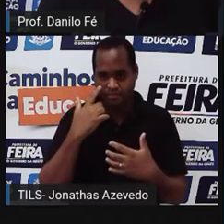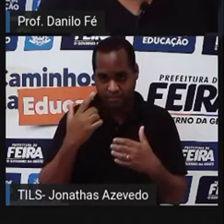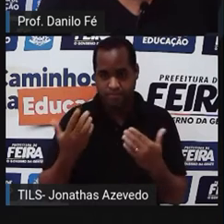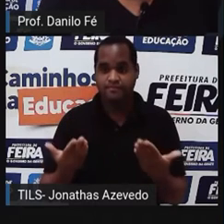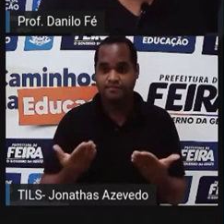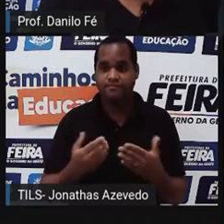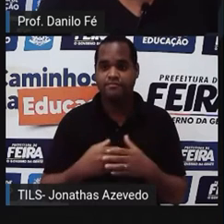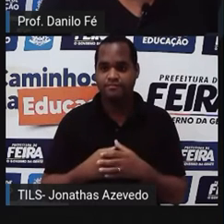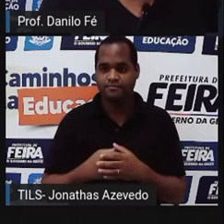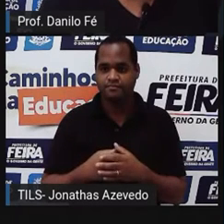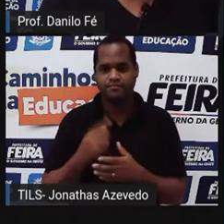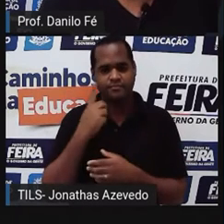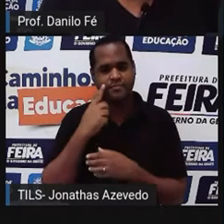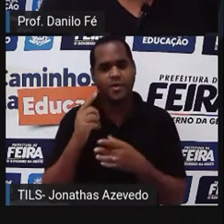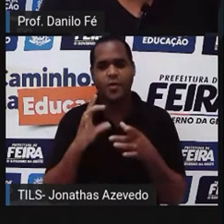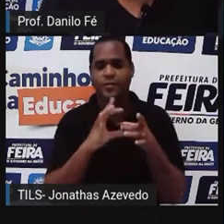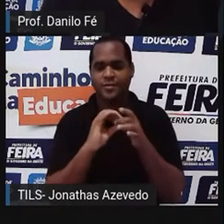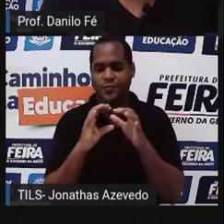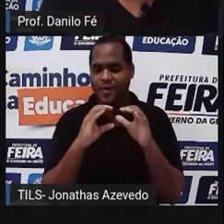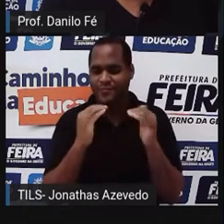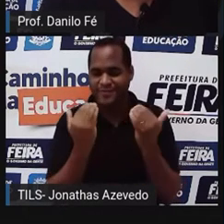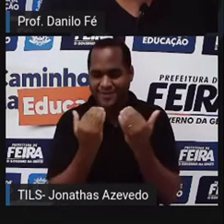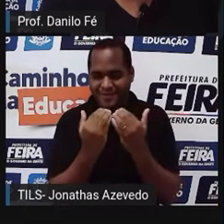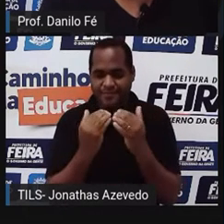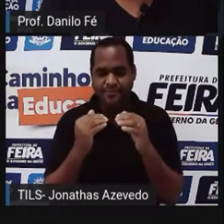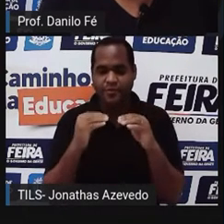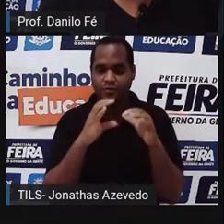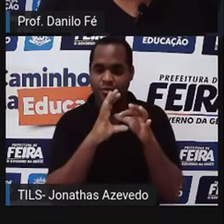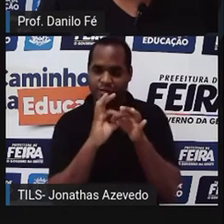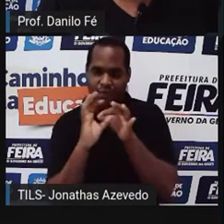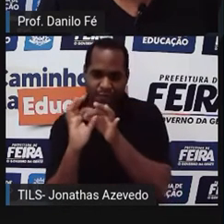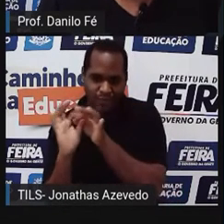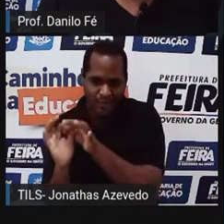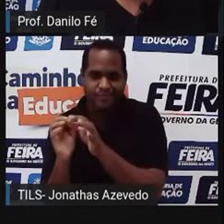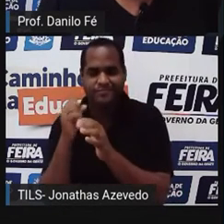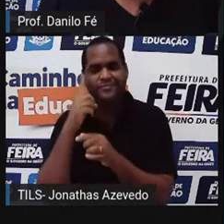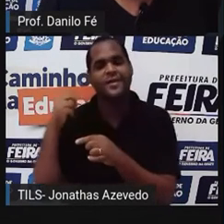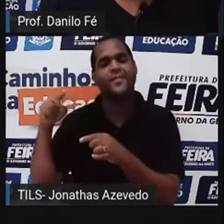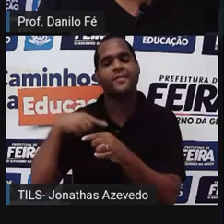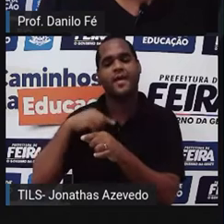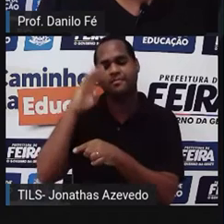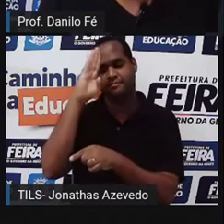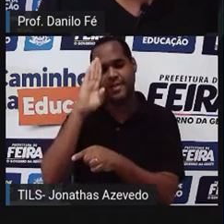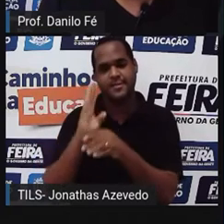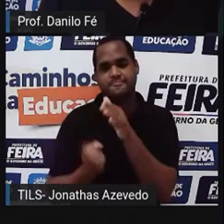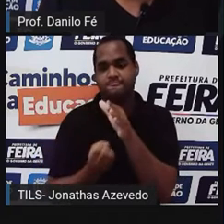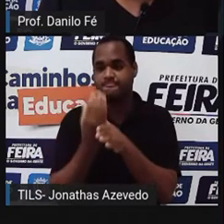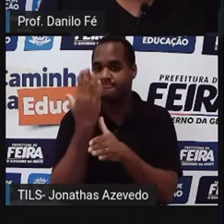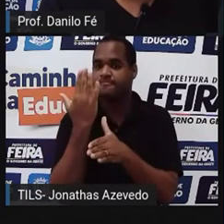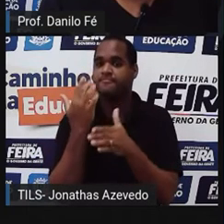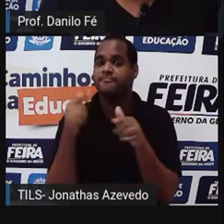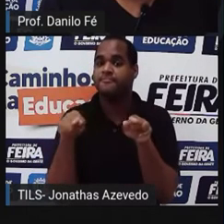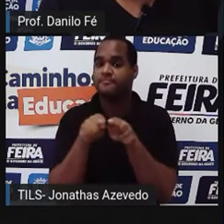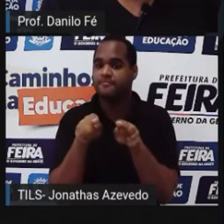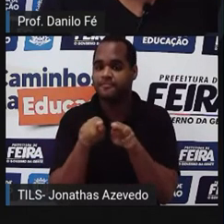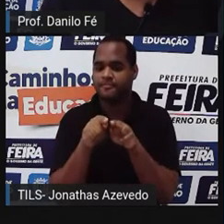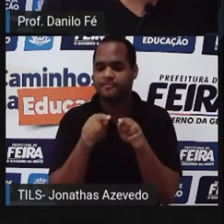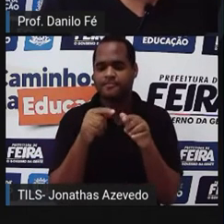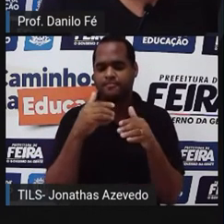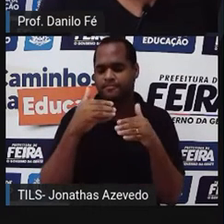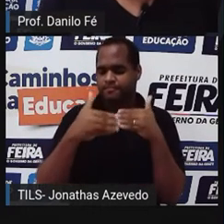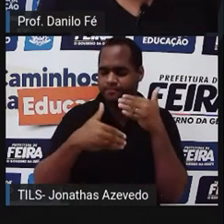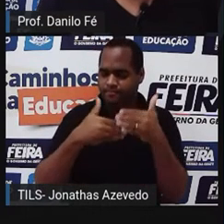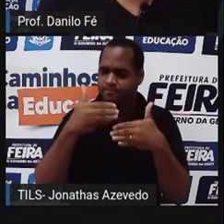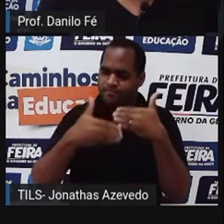vou falar sobre a Constituinte, a primeira Constituição que o Brasil construiu, e vou falar sobre o processo que